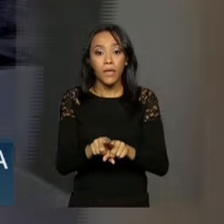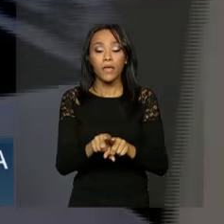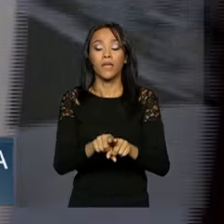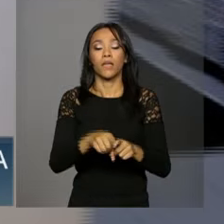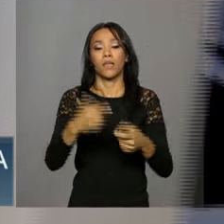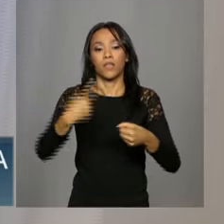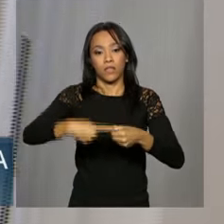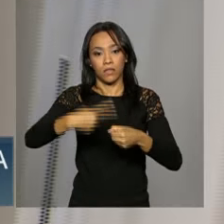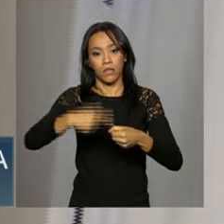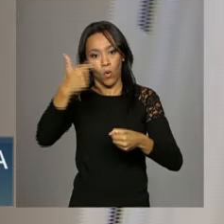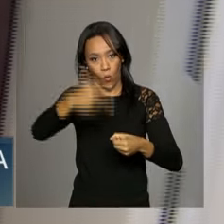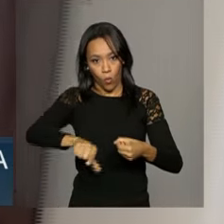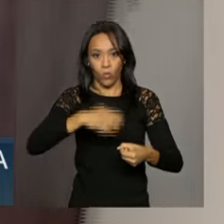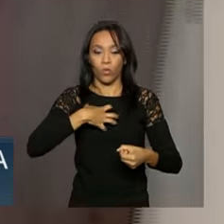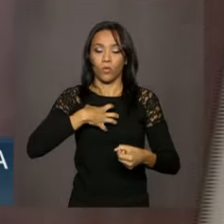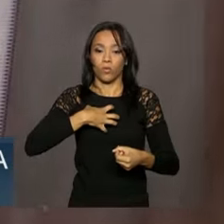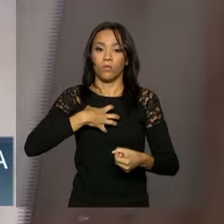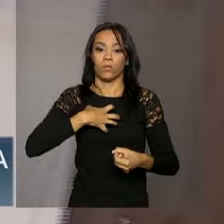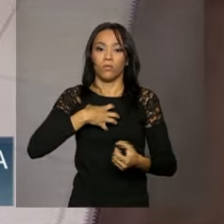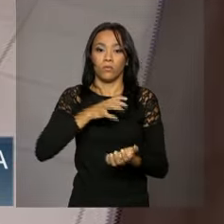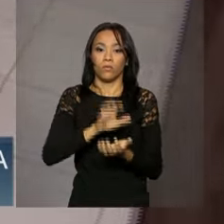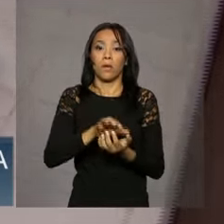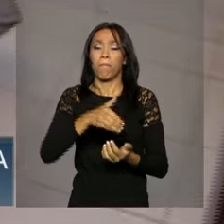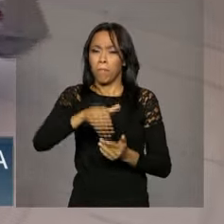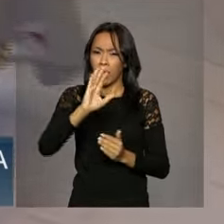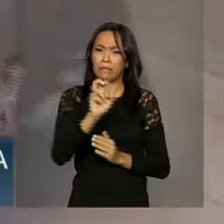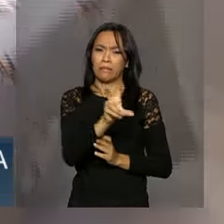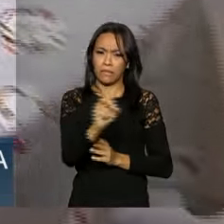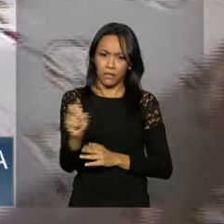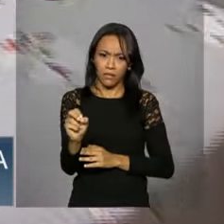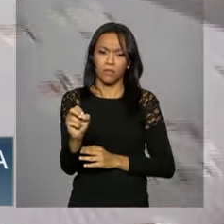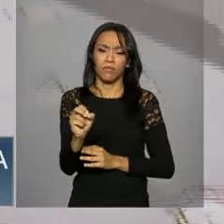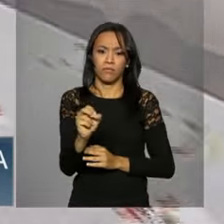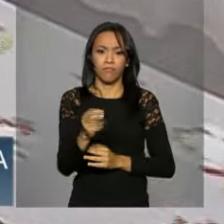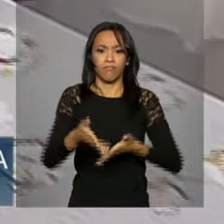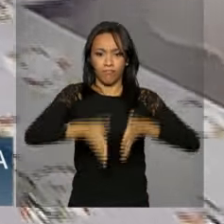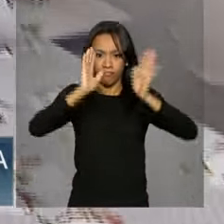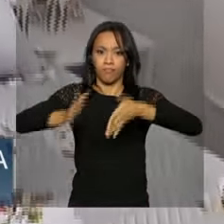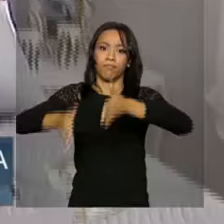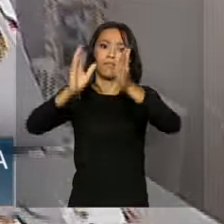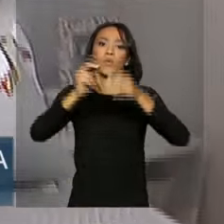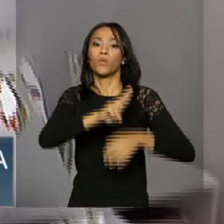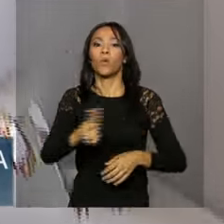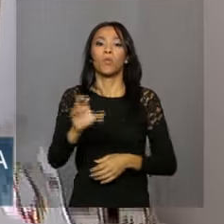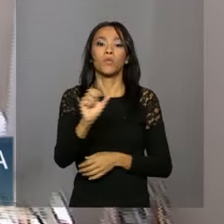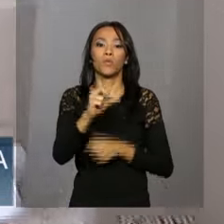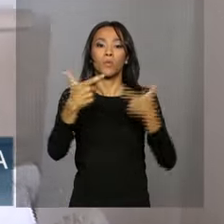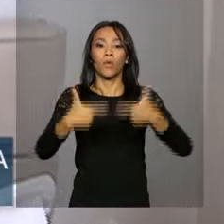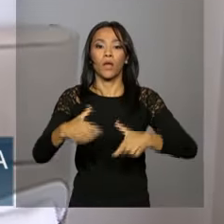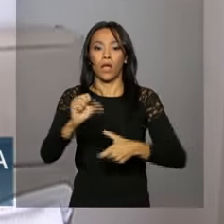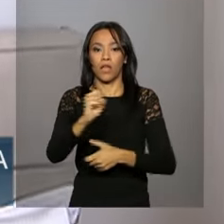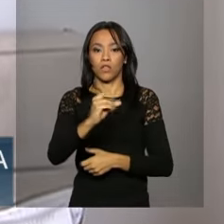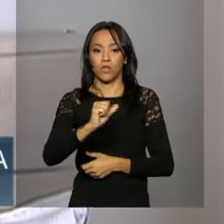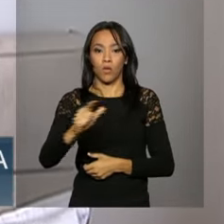Luiz Eduardo Magalhães, mais 500 apartamentos no Conjunto Habitacional Solar dos Buritis.